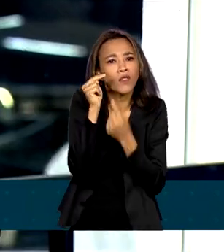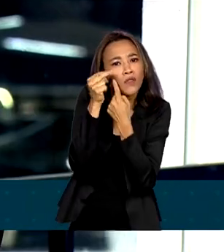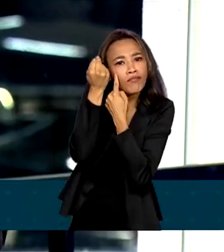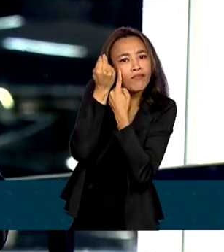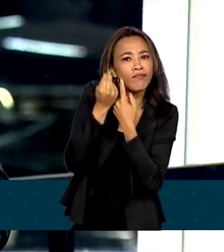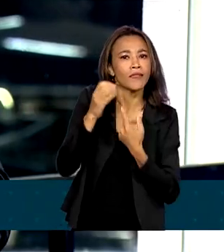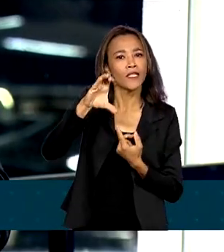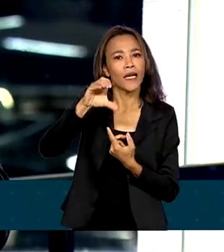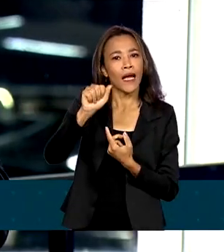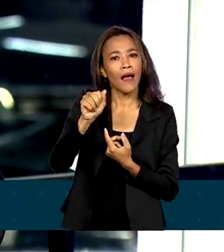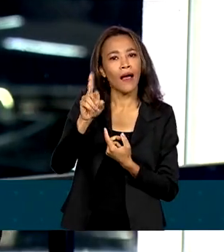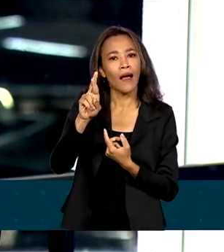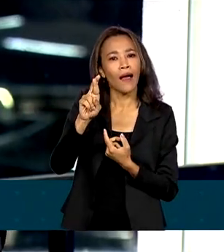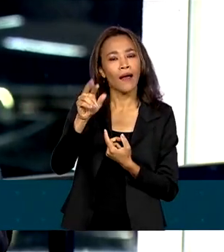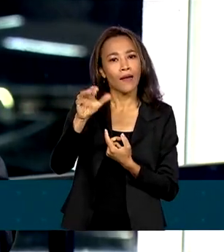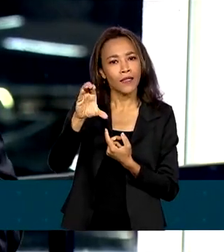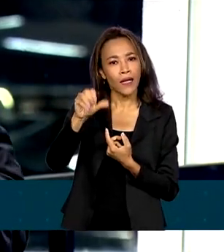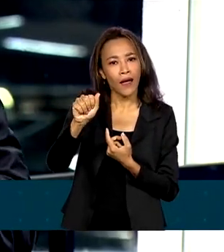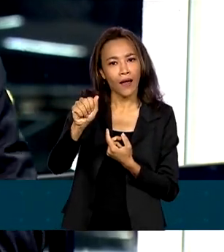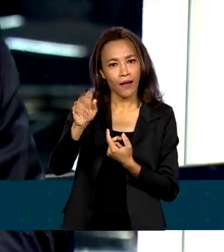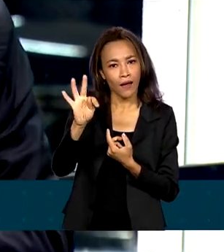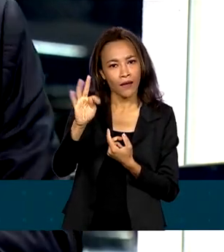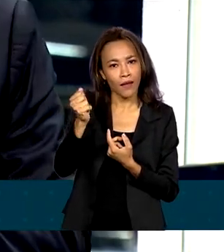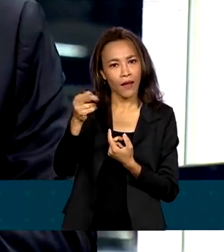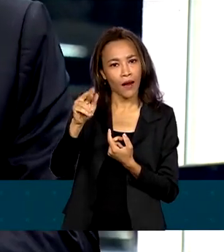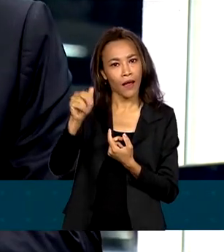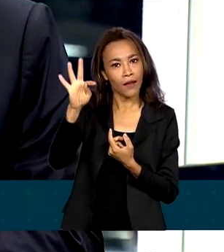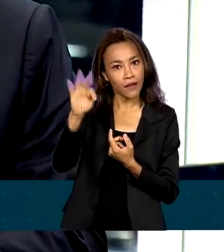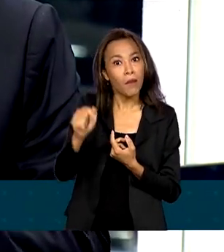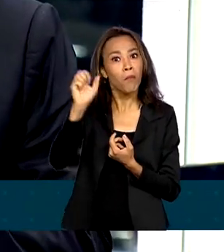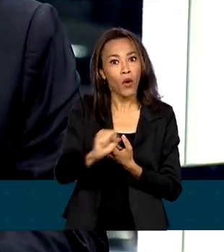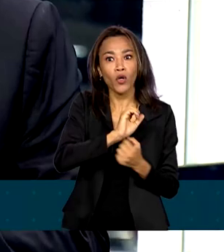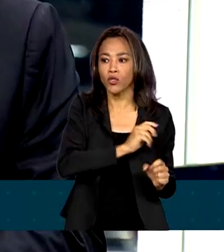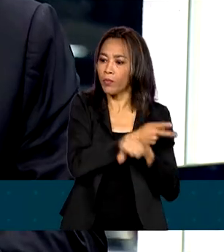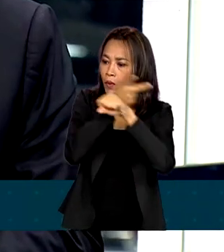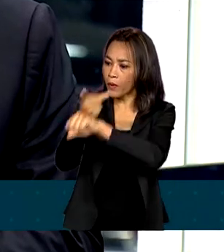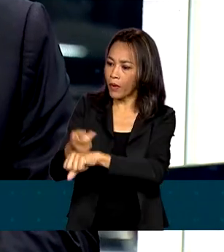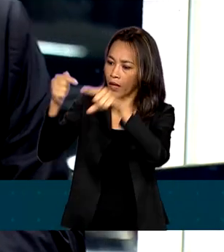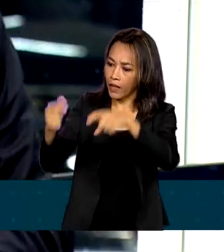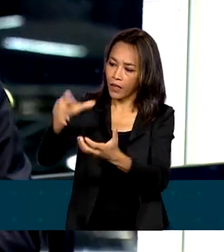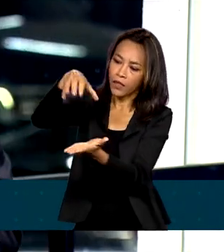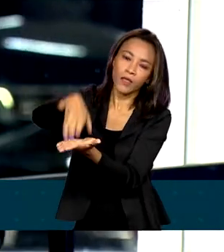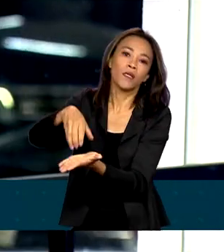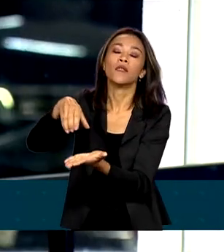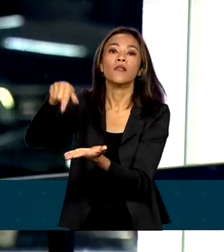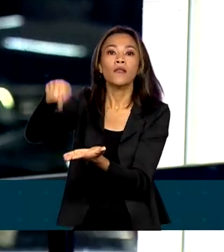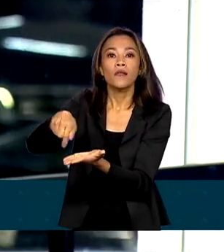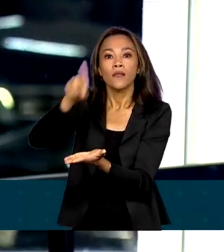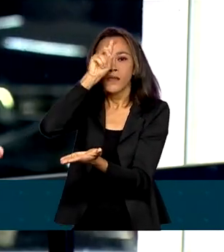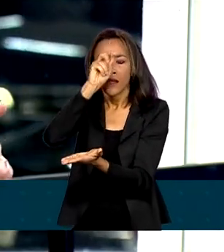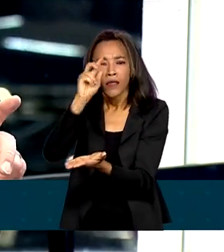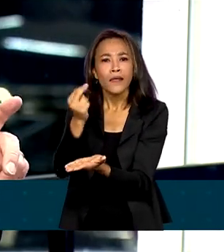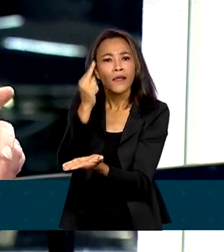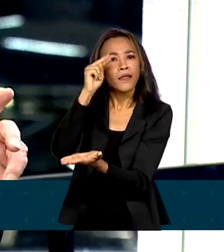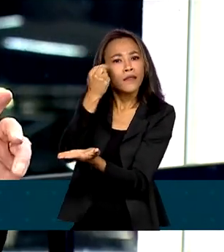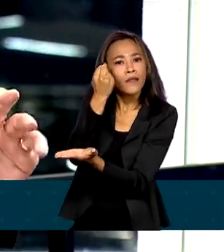ele sabe que ele pode vir aqui nesse centro de oftalmologia e operar da catarata de graça.